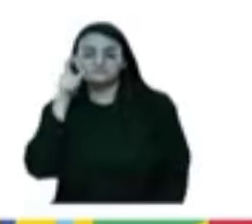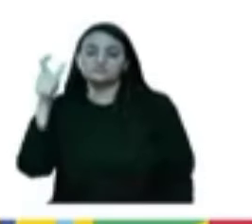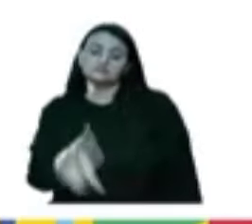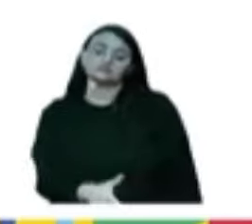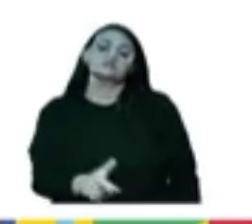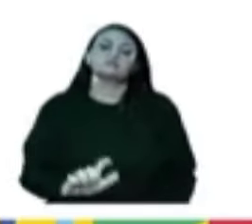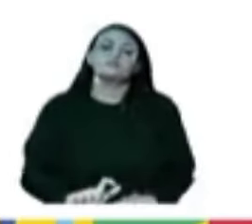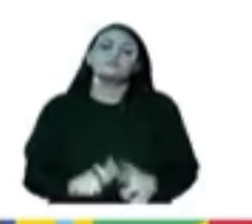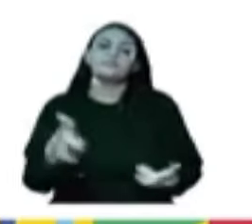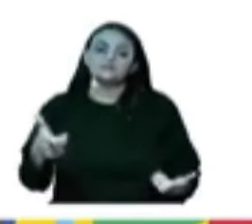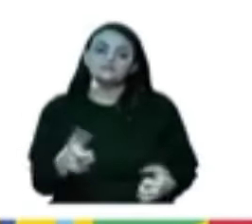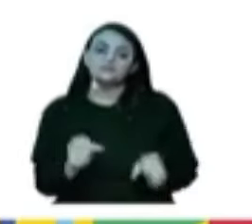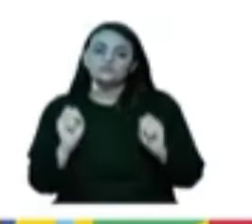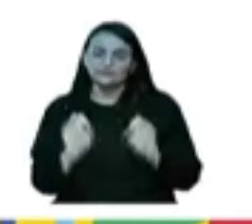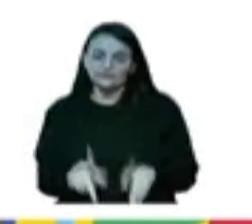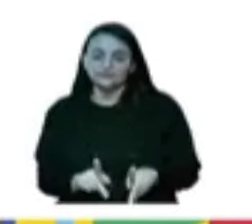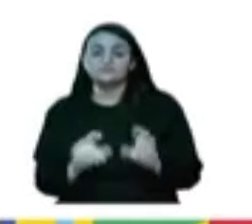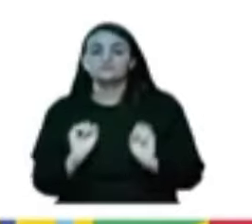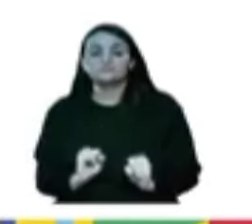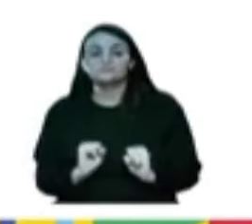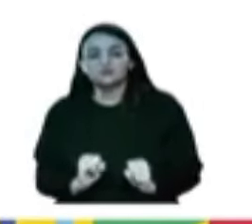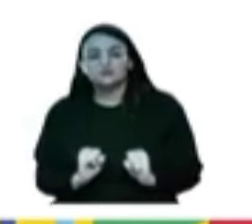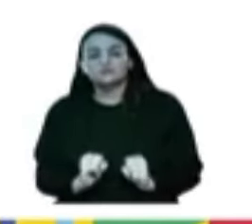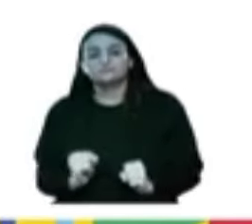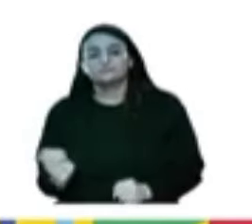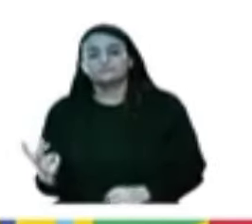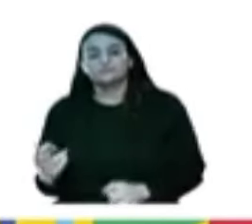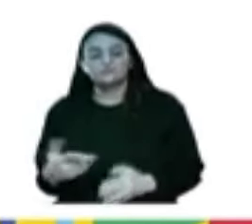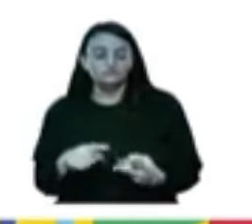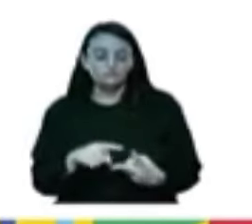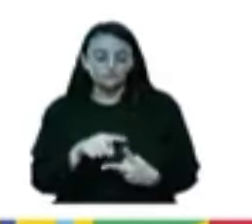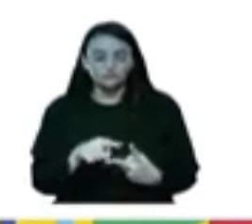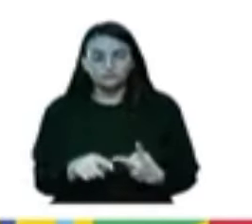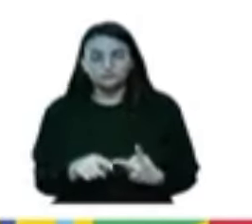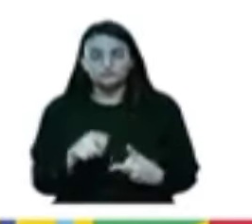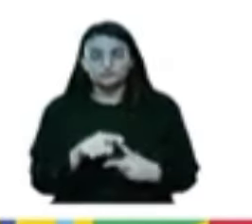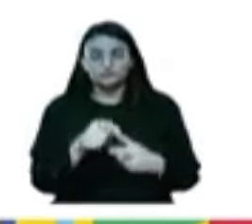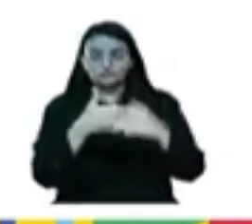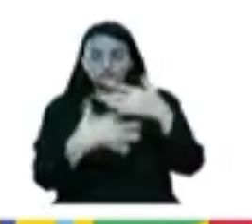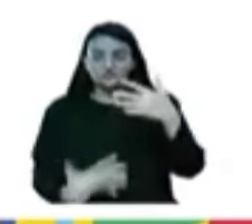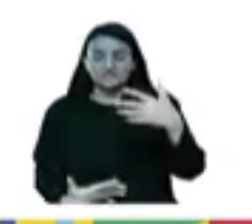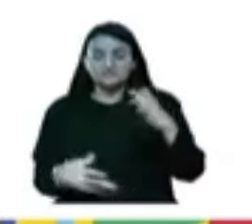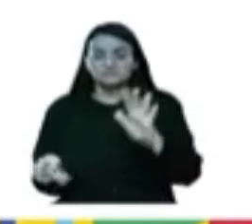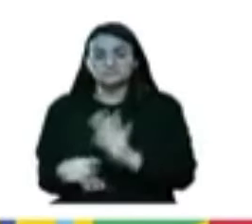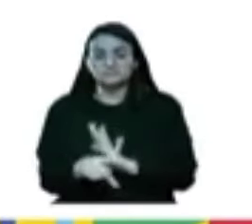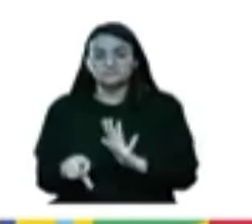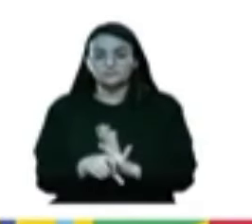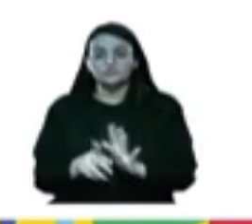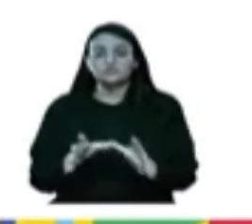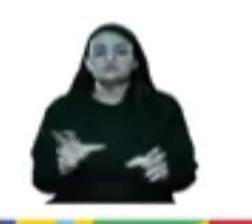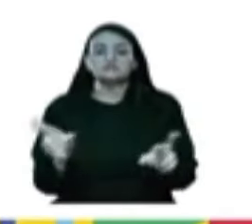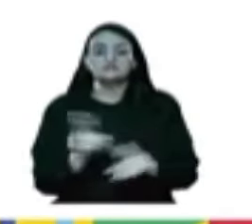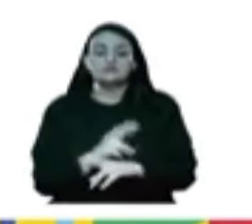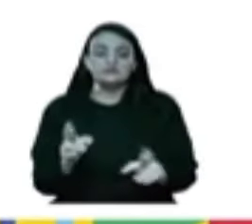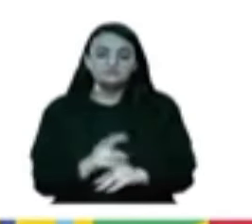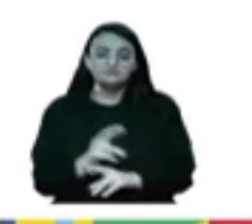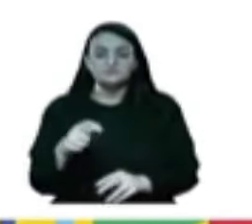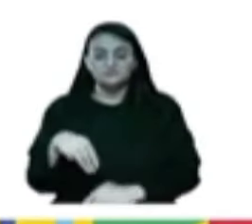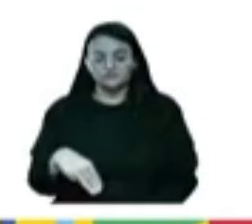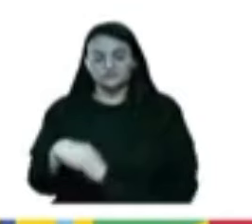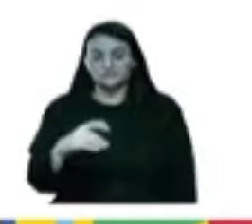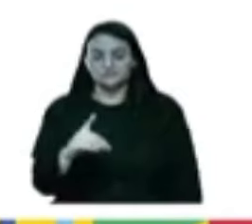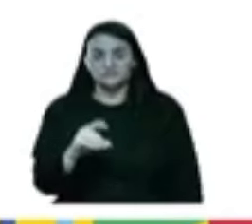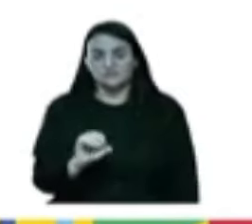diferenciada. Portanto, os dois caminhos são esses. O chat da central de relacionamento do MDS,